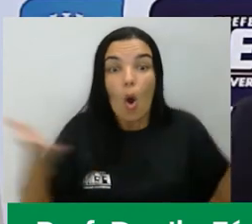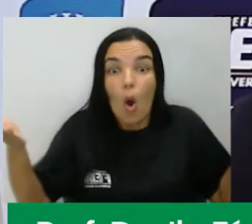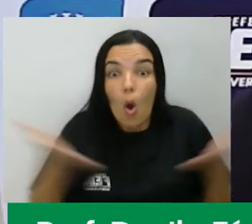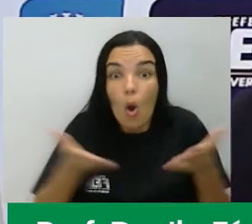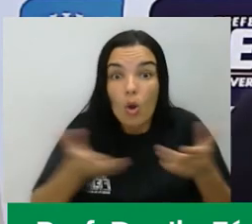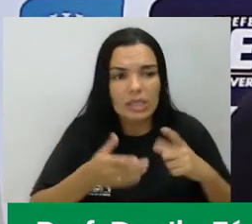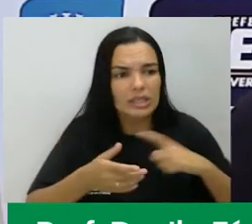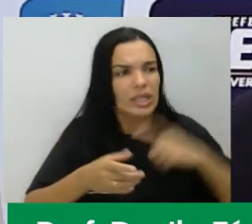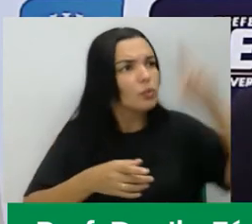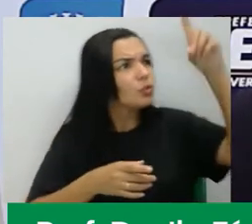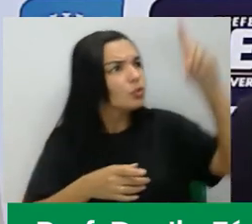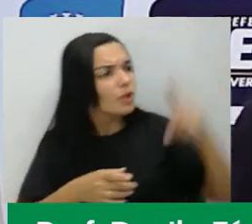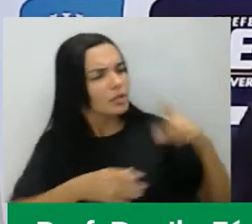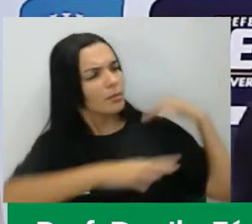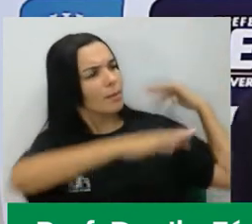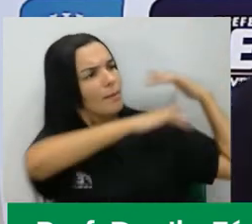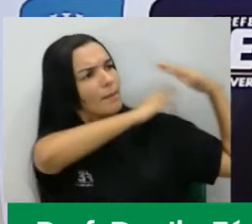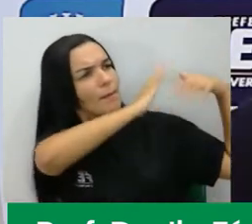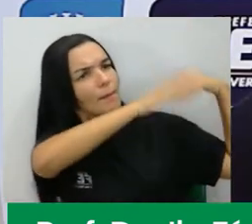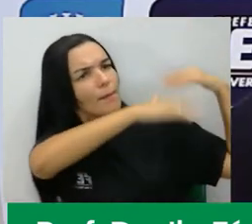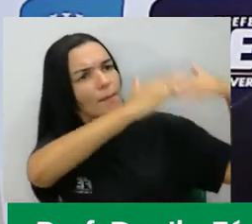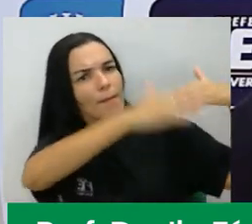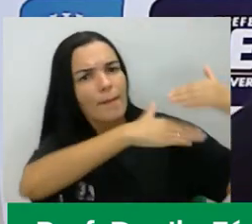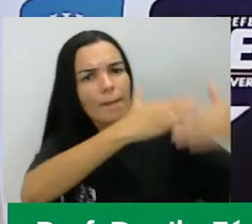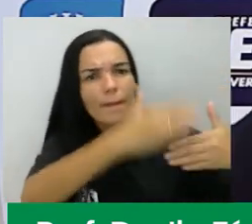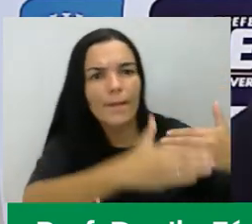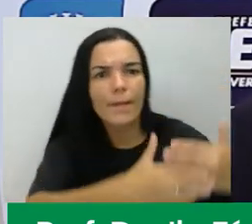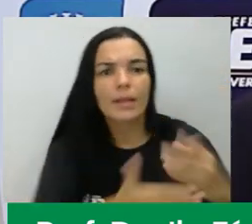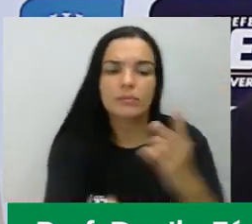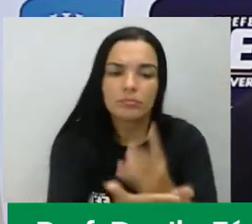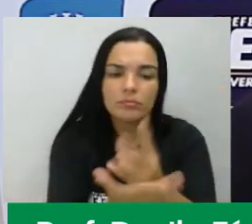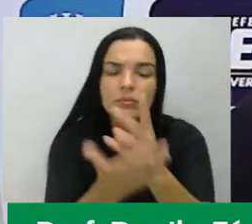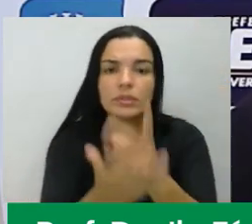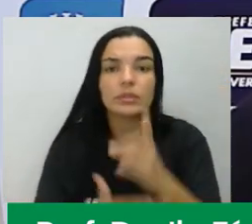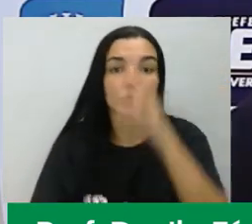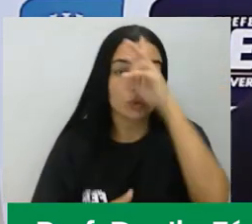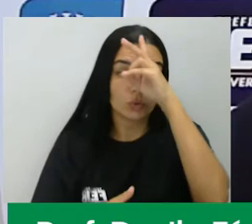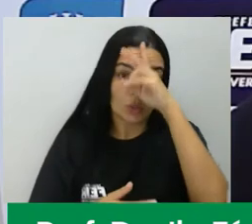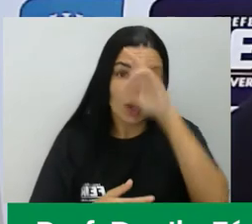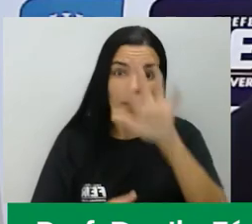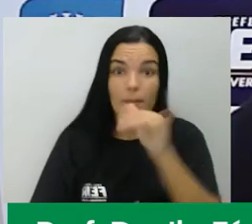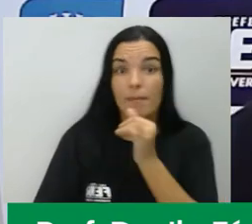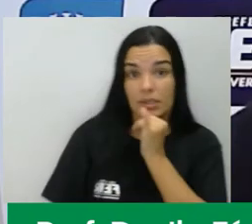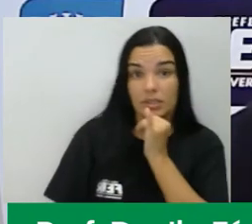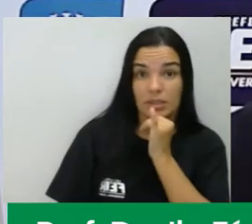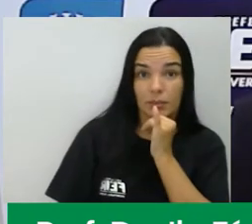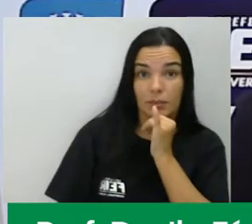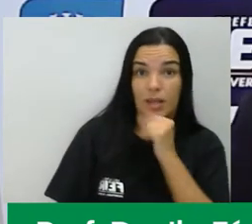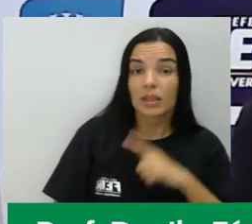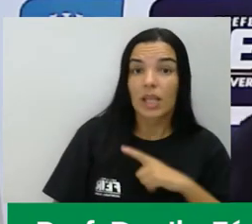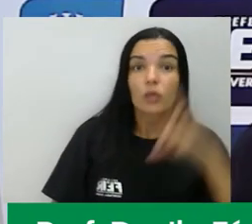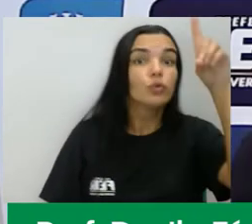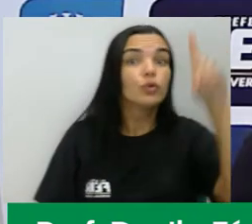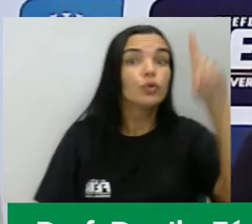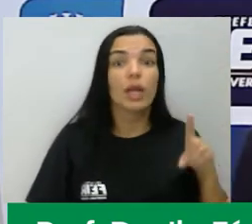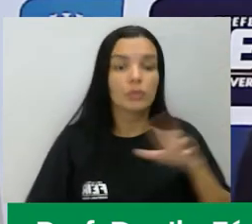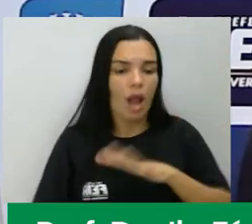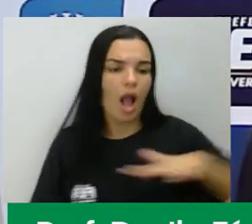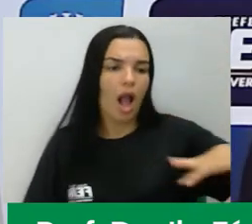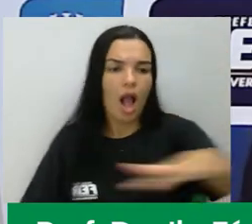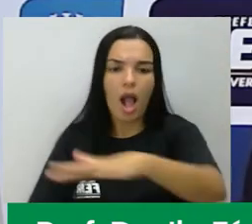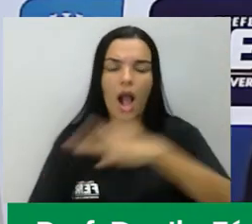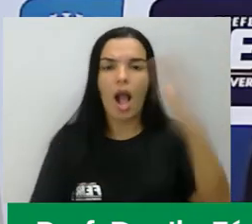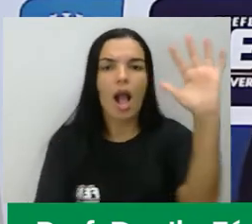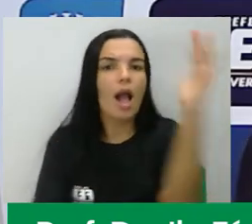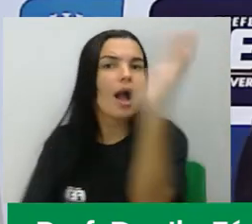também fundados no princípio da cidadania. Por exemplo, o direito ao meio ambiente. Hoje as pessoas entendem que